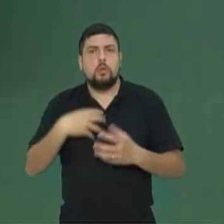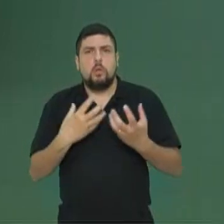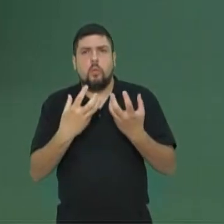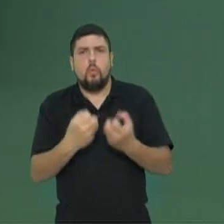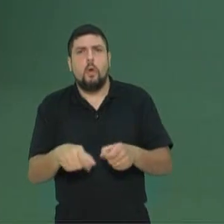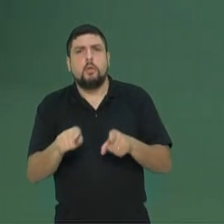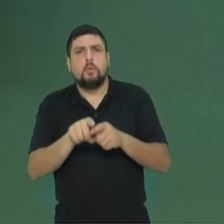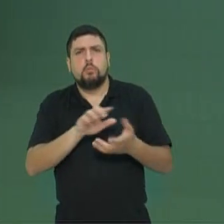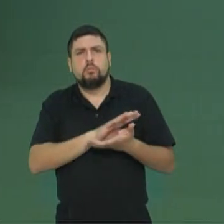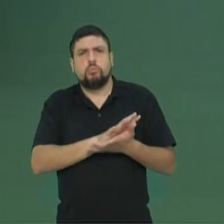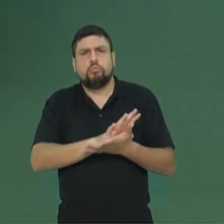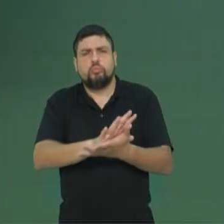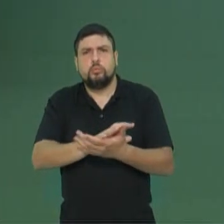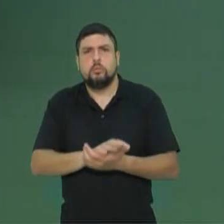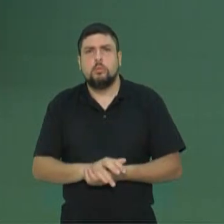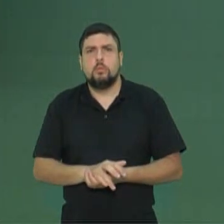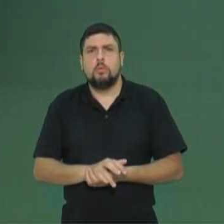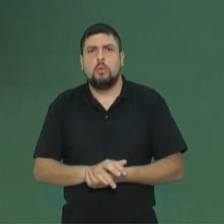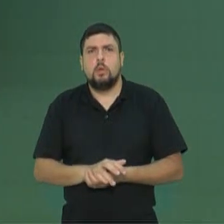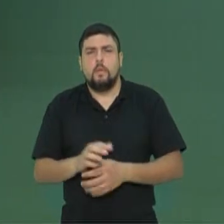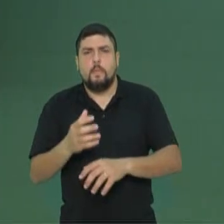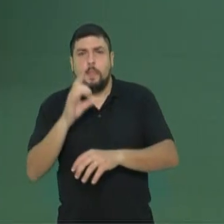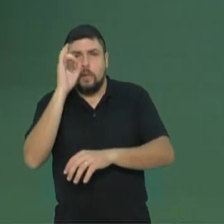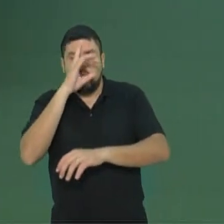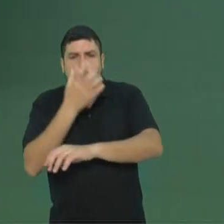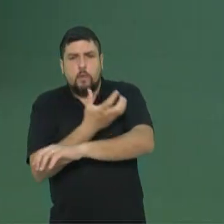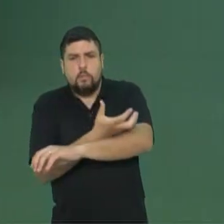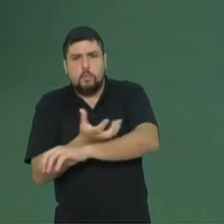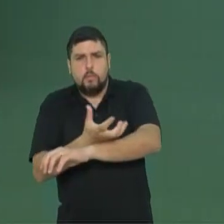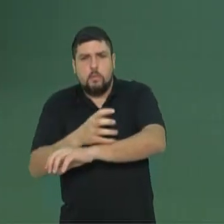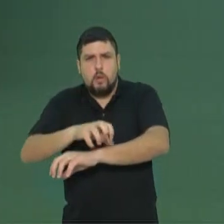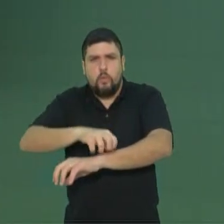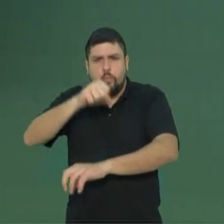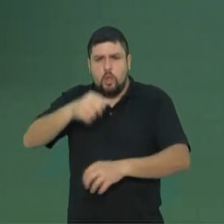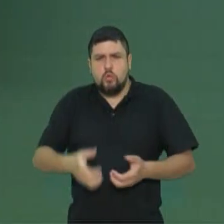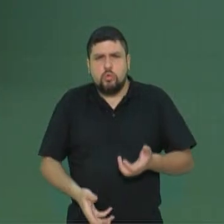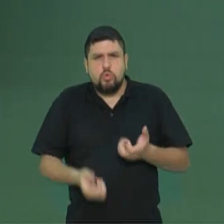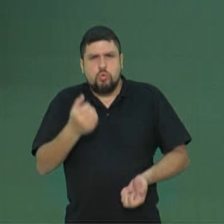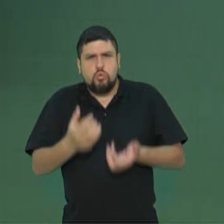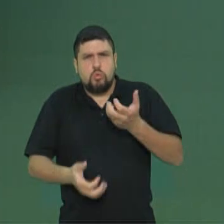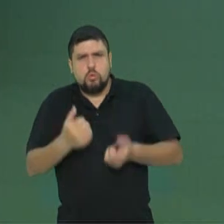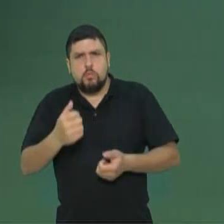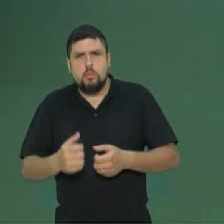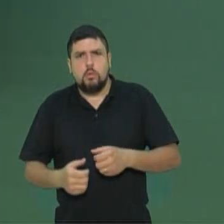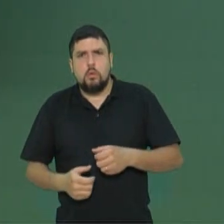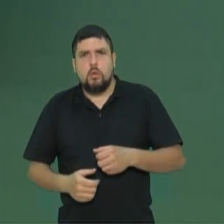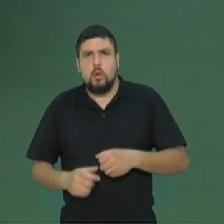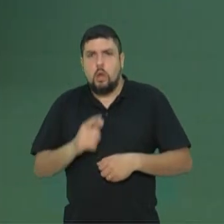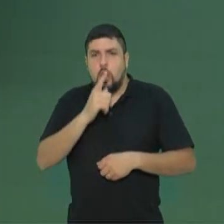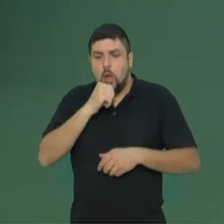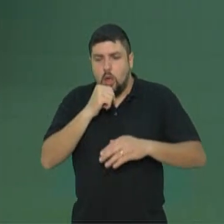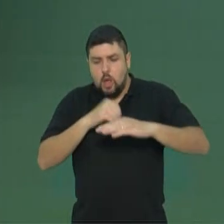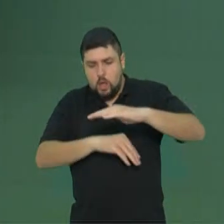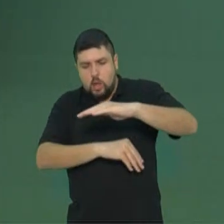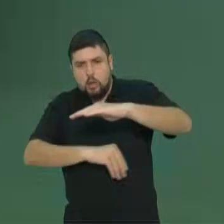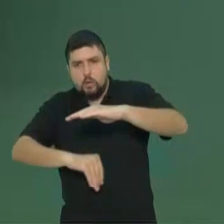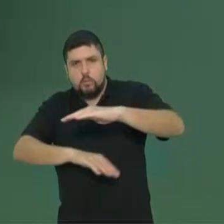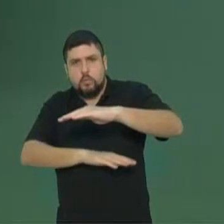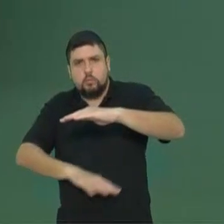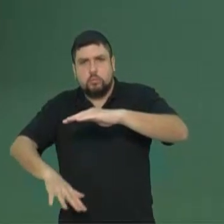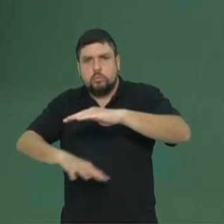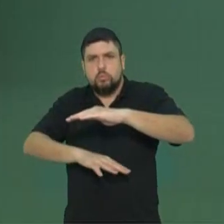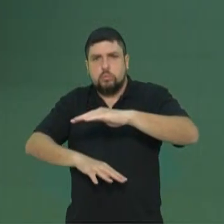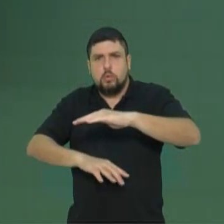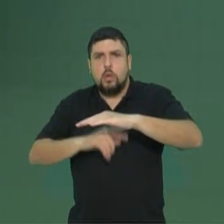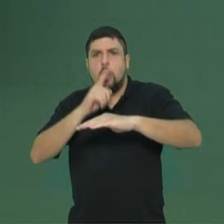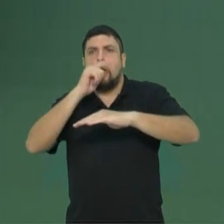A remoção das plantas desconecta a água subterrânea da água que está no